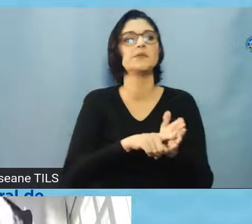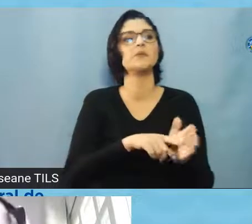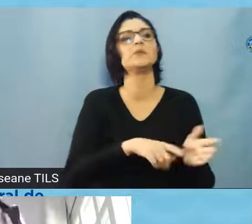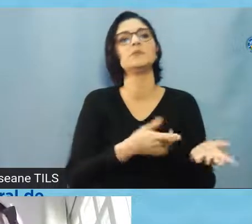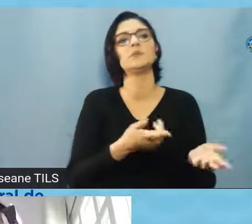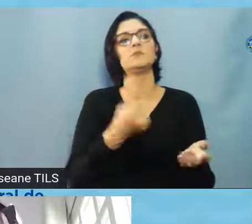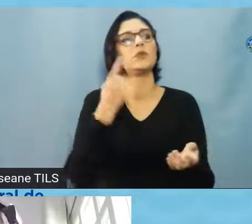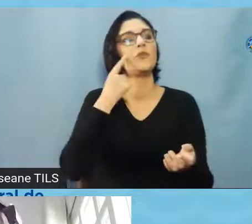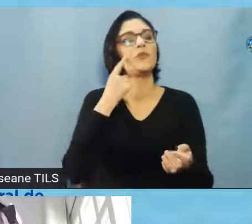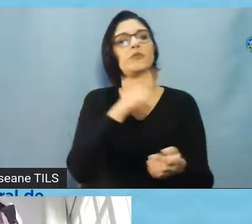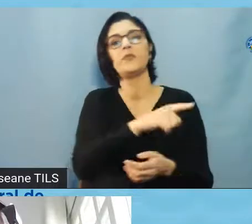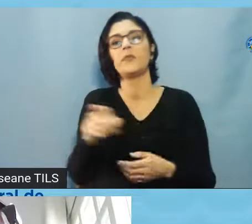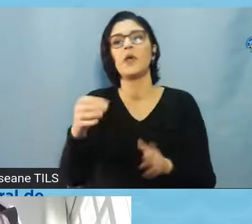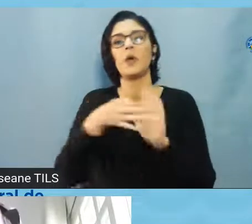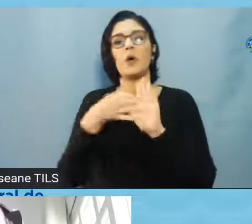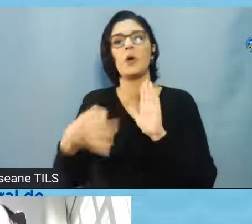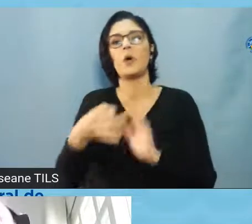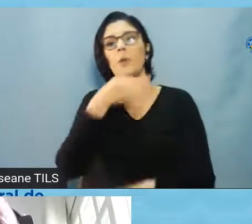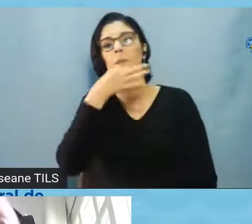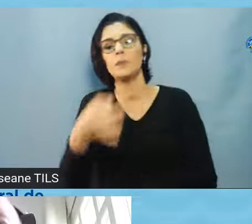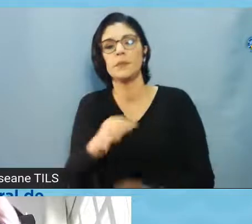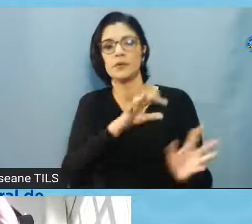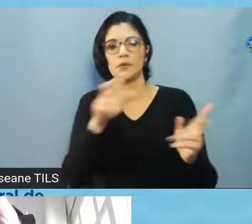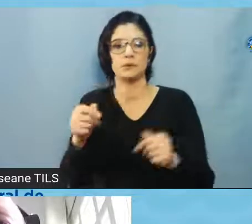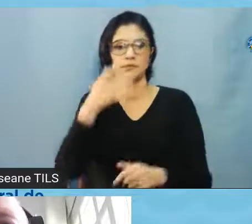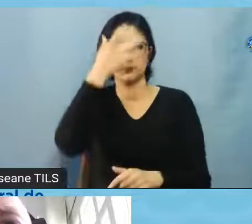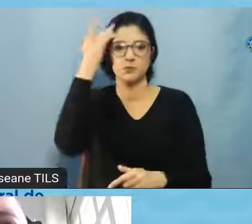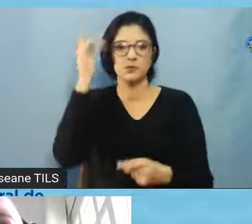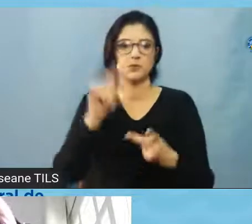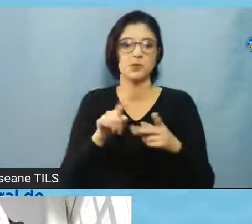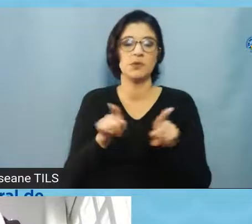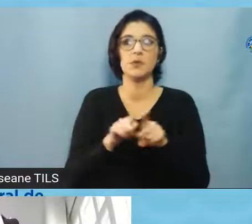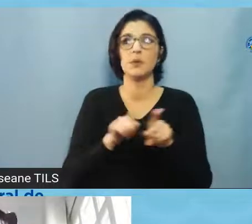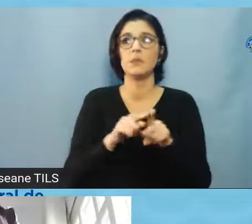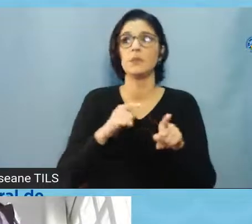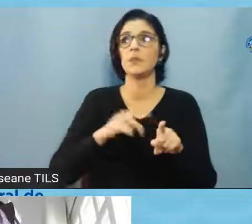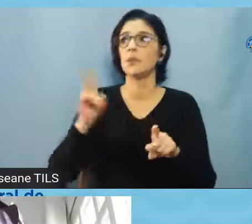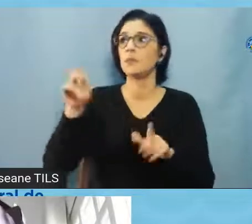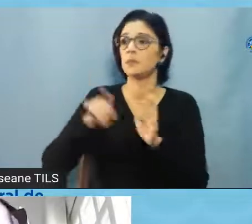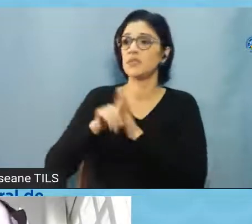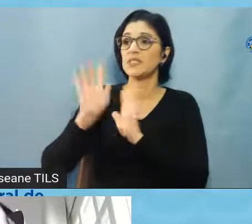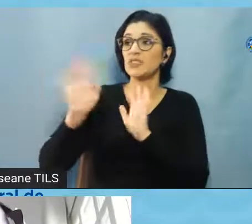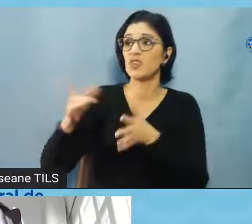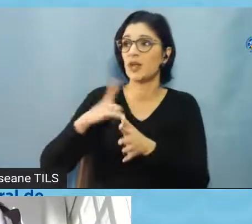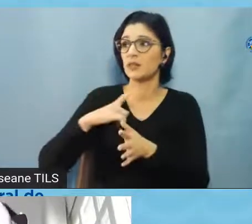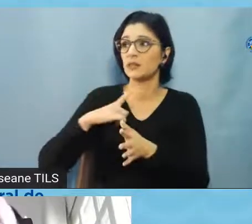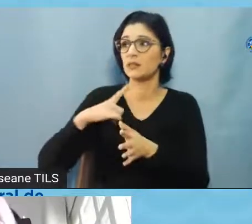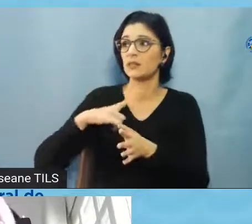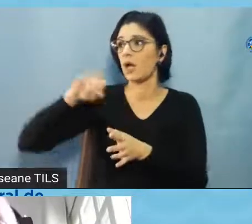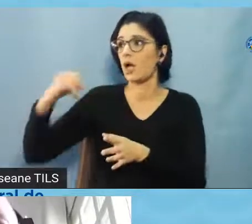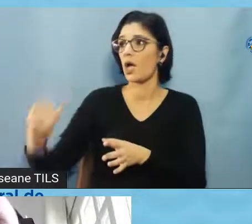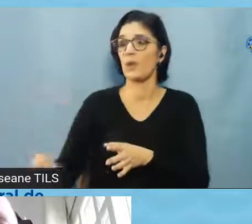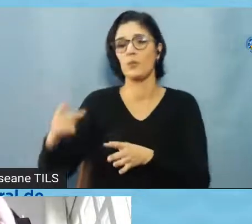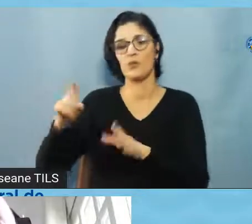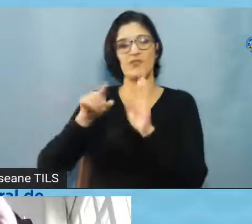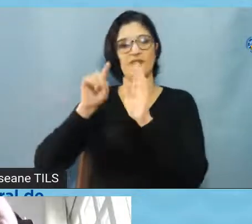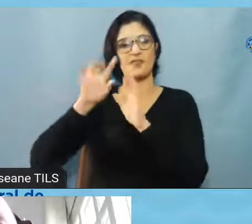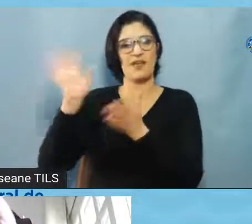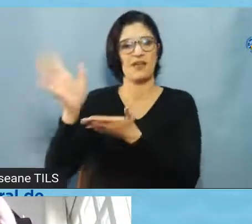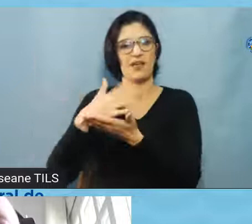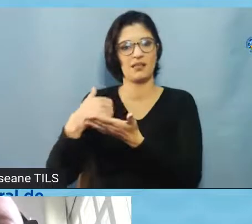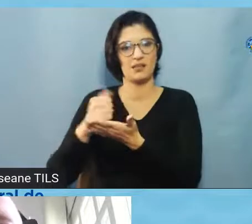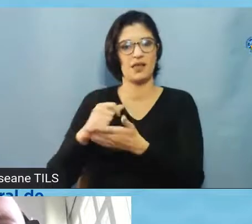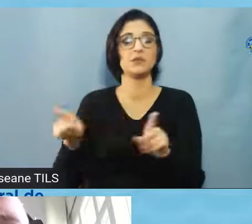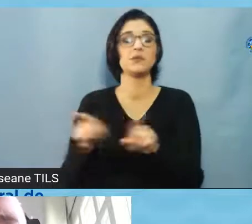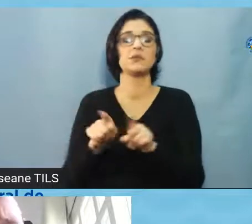também a questão de lidar com dados secundários de outras pesquisas, né, como vários estudos, como exemplos de metanálise, né, por exemplo,